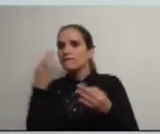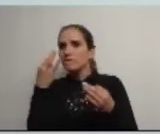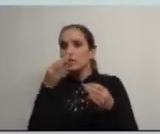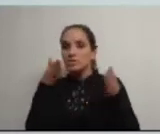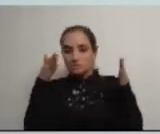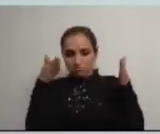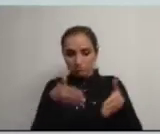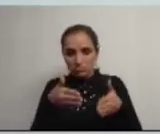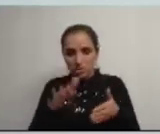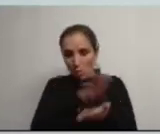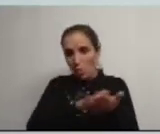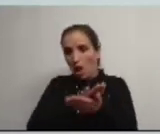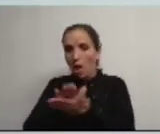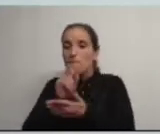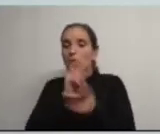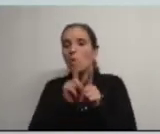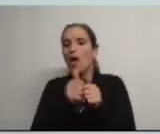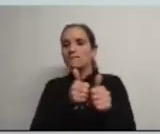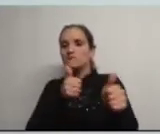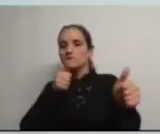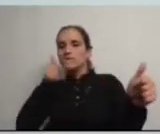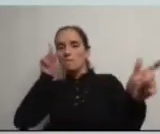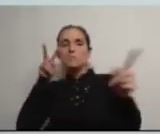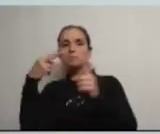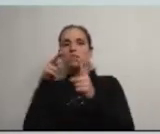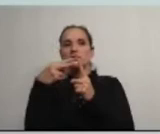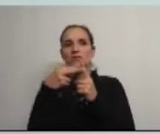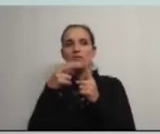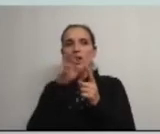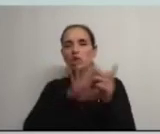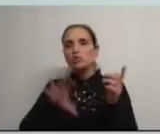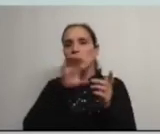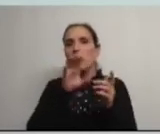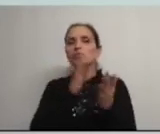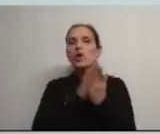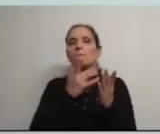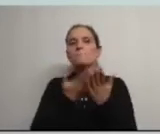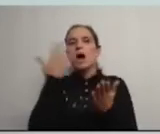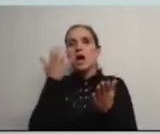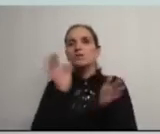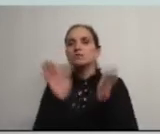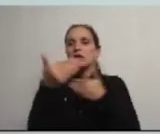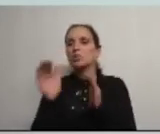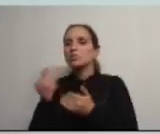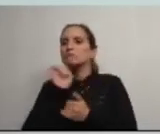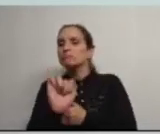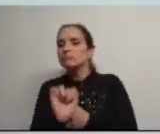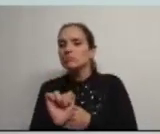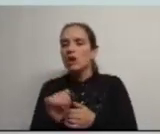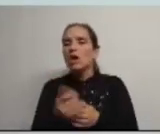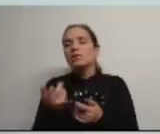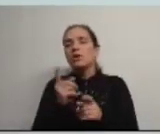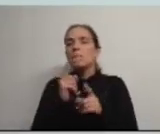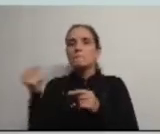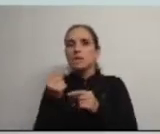no local nos pode afastar de uma perspectiva regional que privilegia muitos setores que pelo menos de uma forma direta